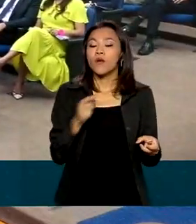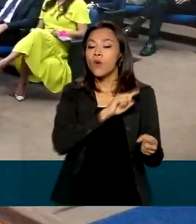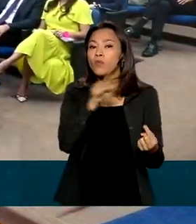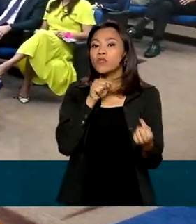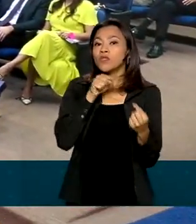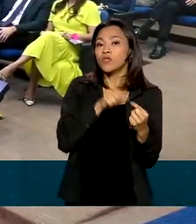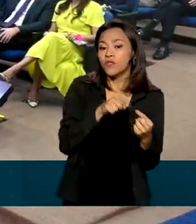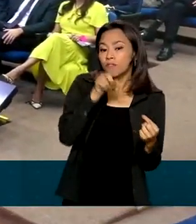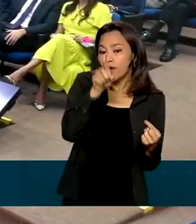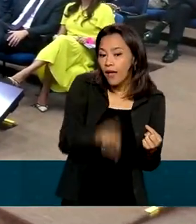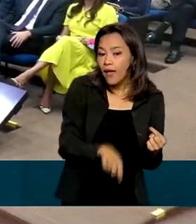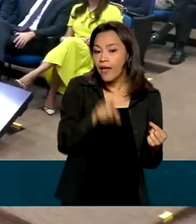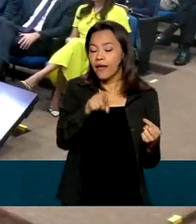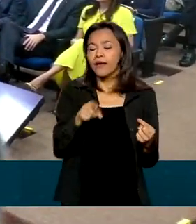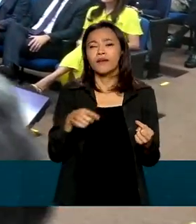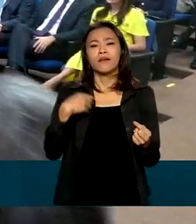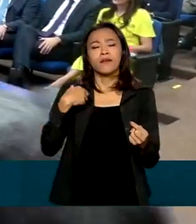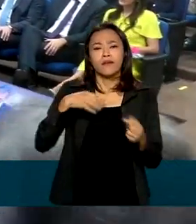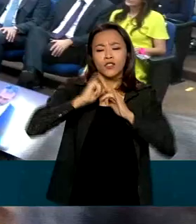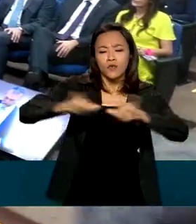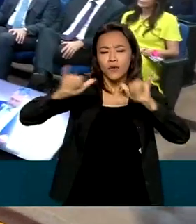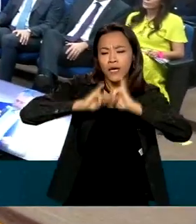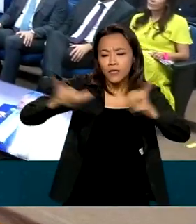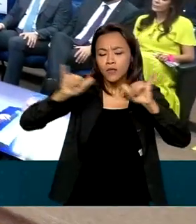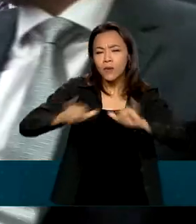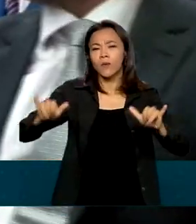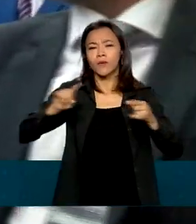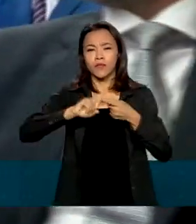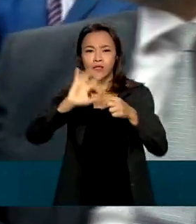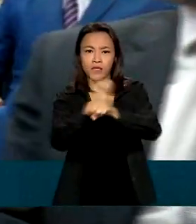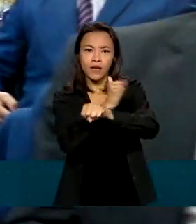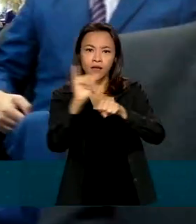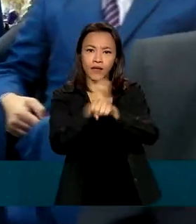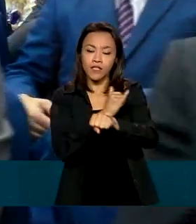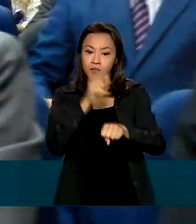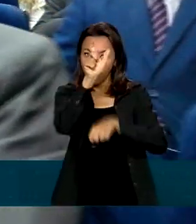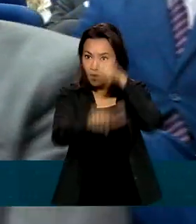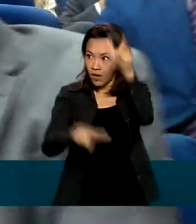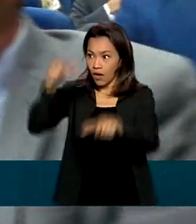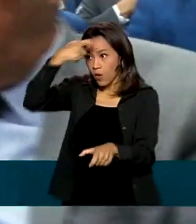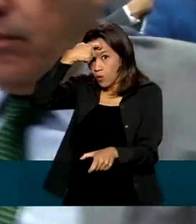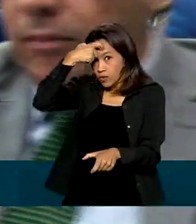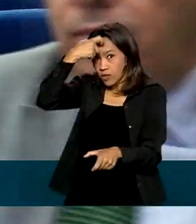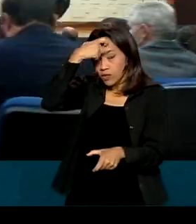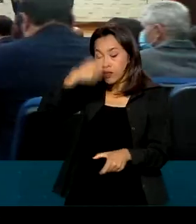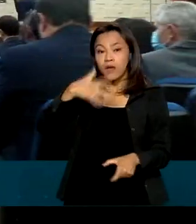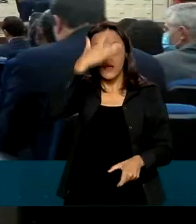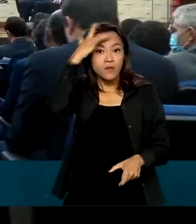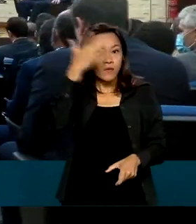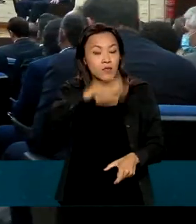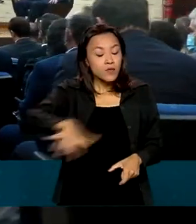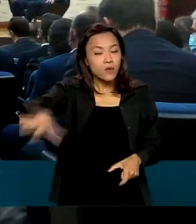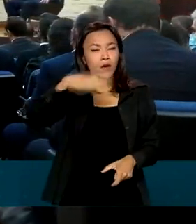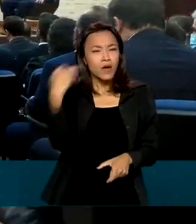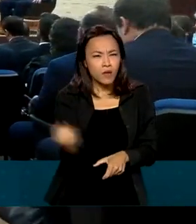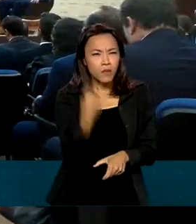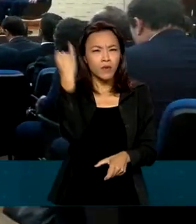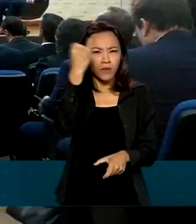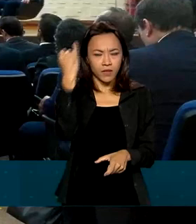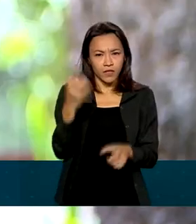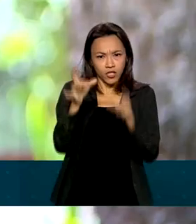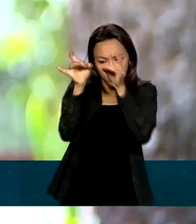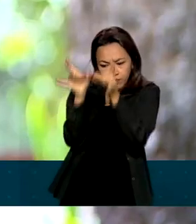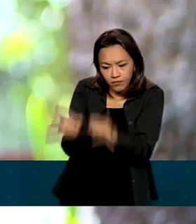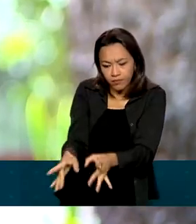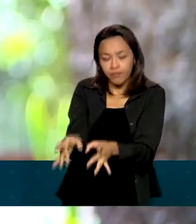O objetivo é desenvolver ações e campanhas de comunicação para conscientizar as pessoas sobre a importância do descarte adequado do